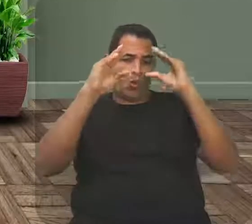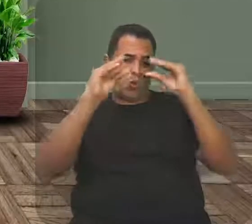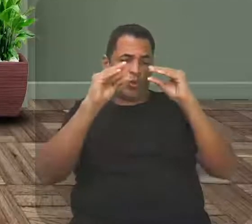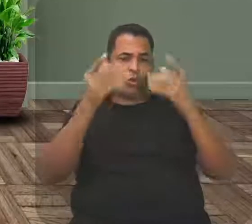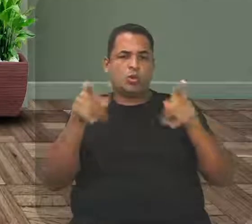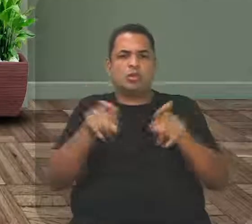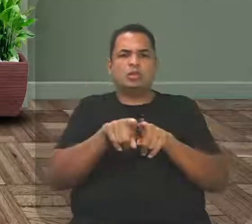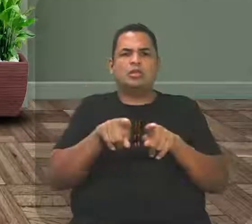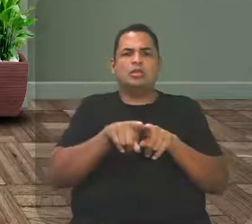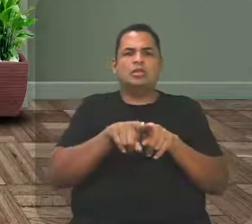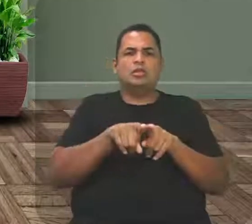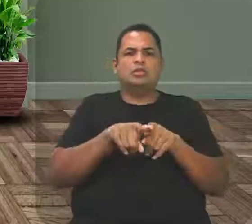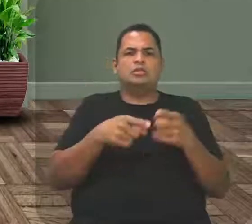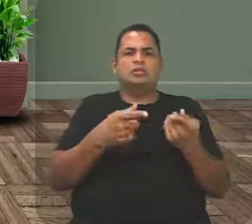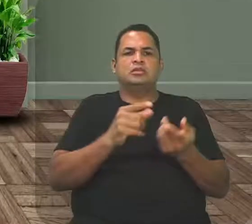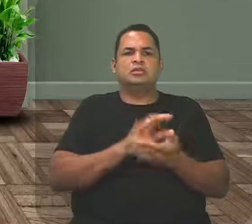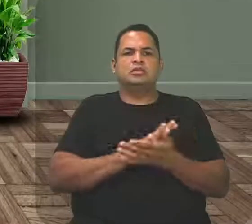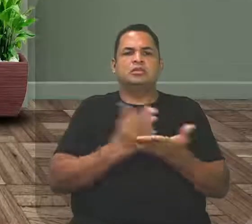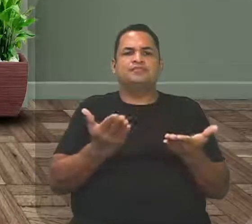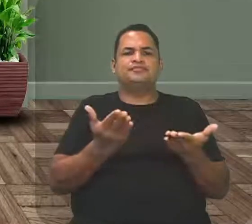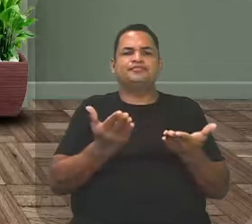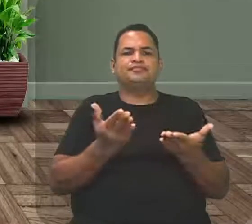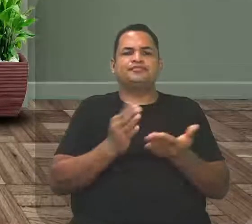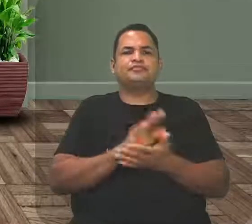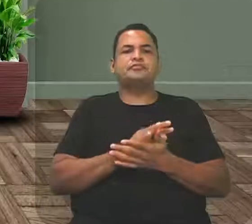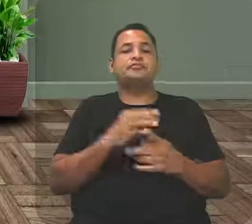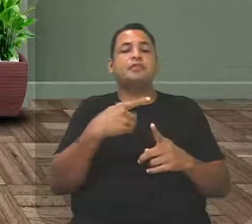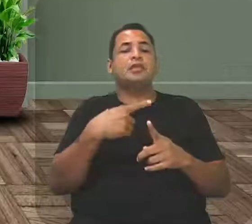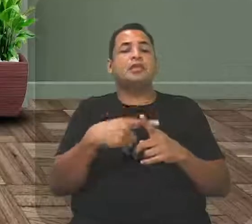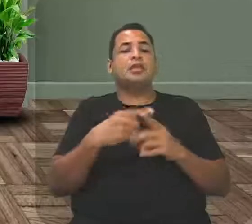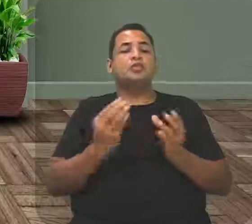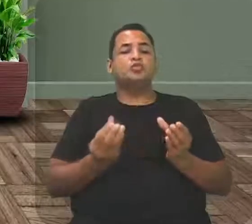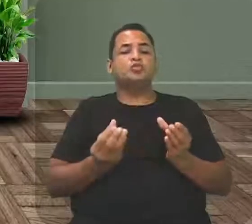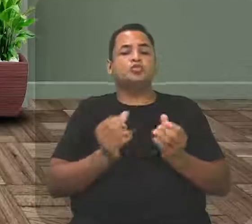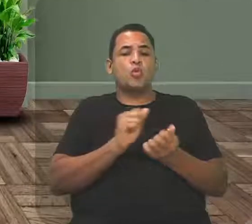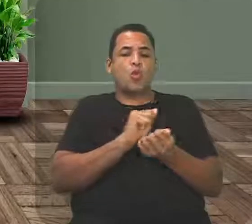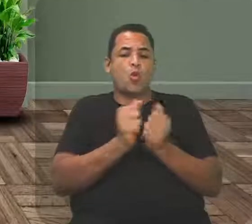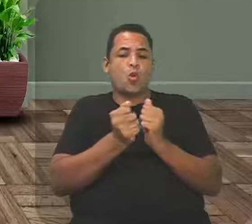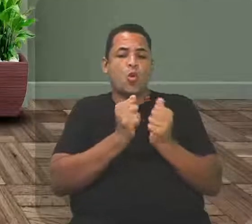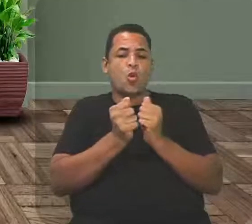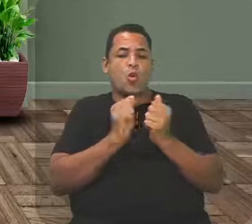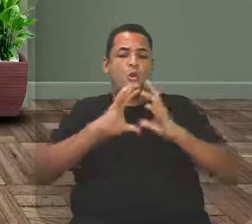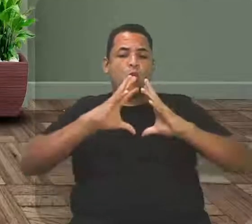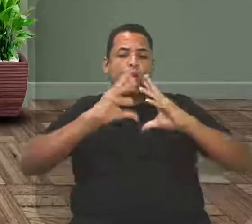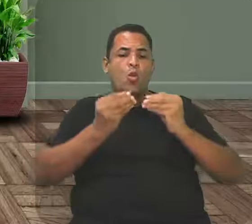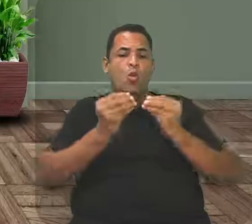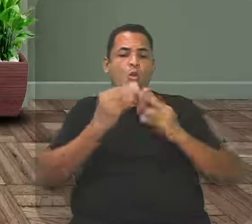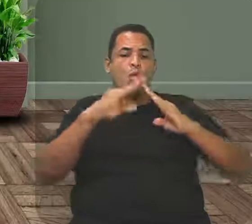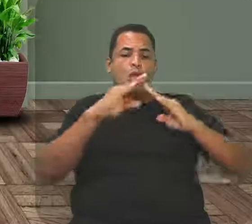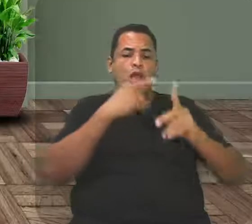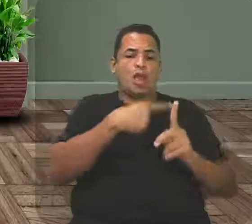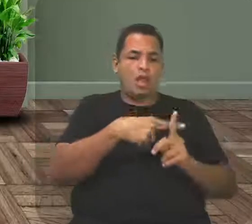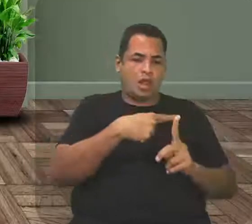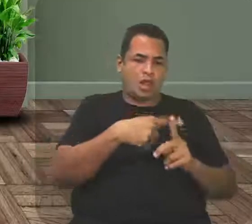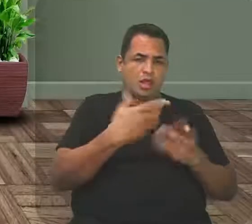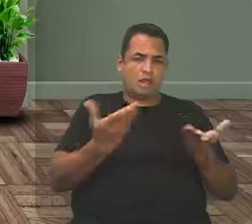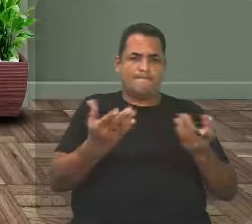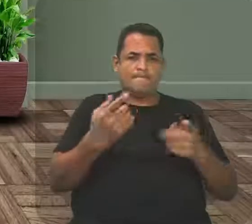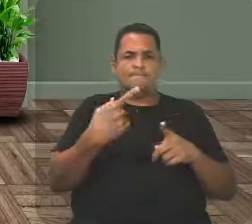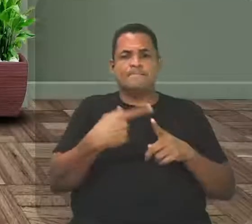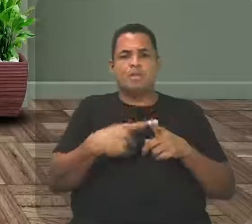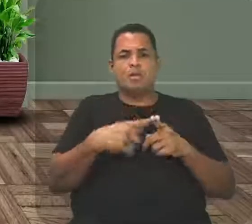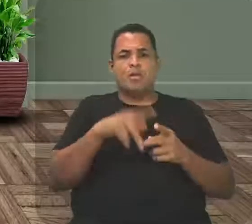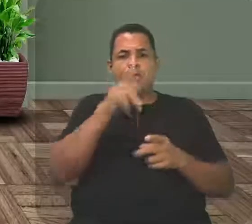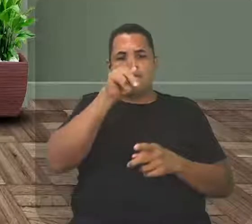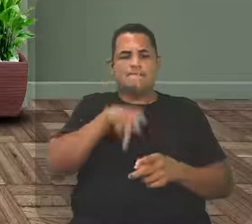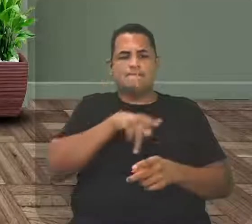conhecimento estava monopolizado nas mãos da igreja. A maior parte da população não sabia ler e não sabia escrever. O padre